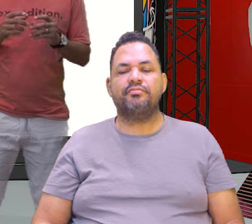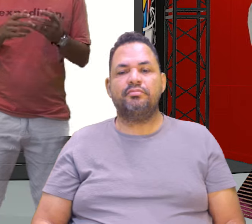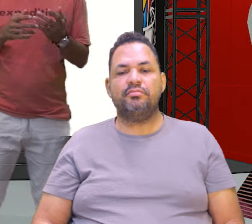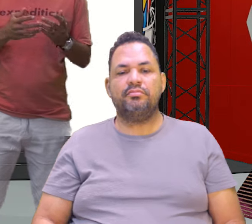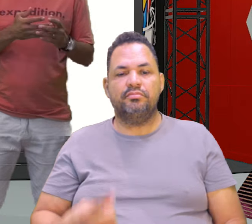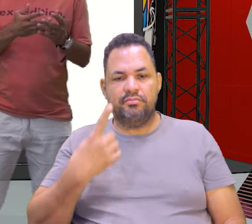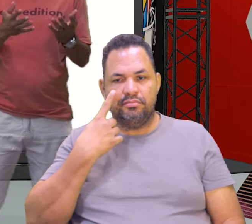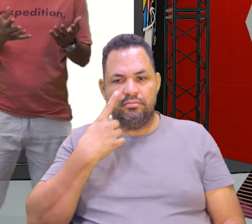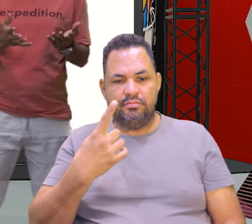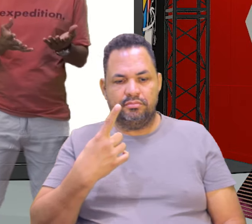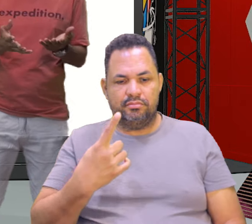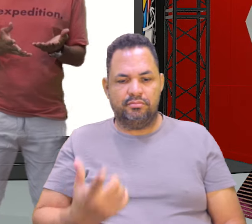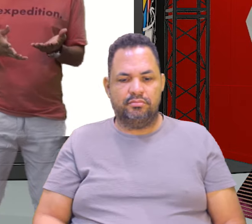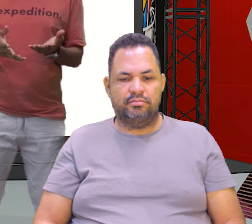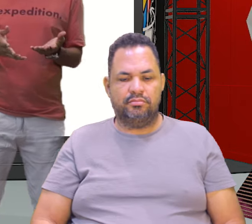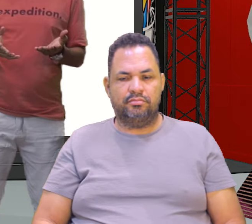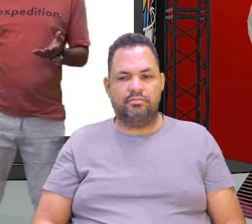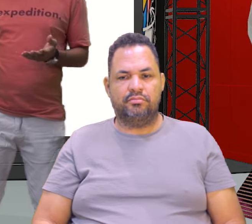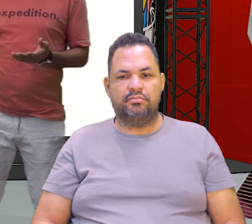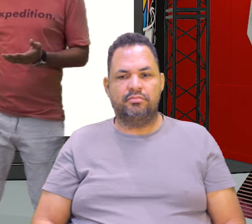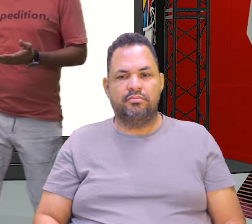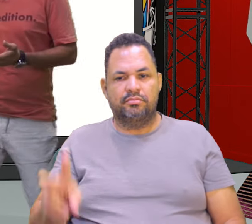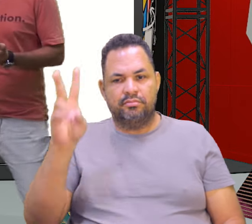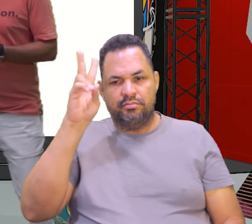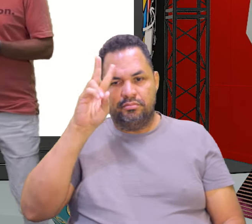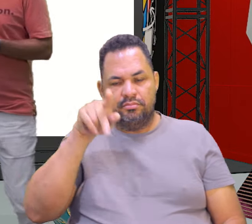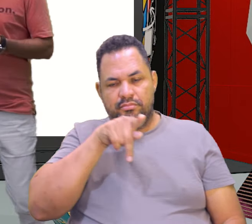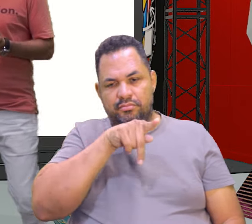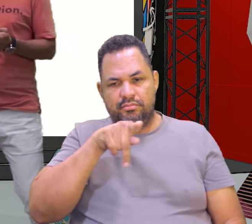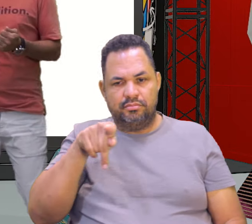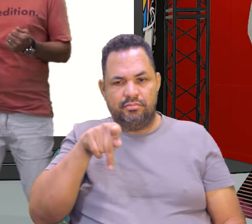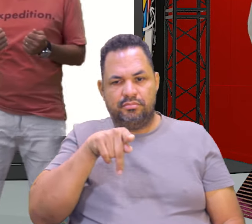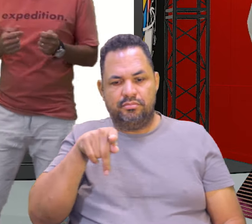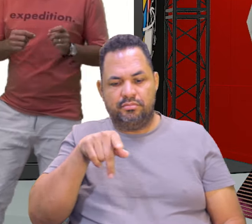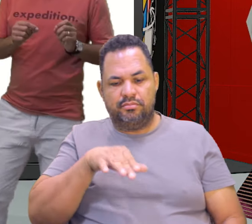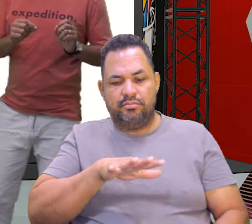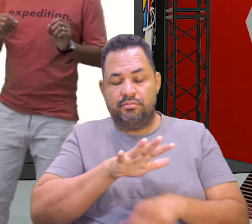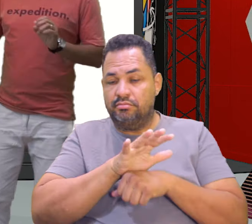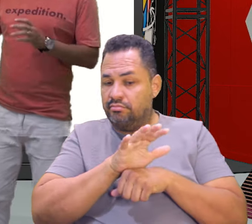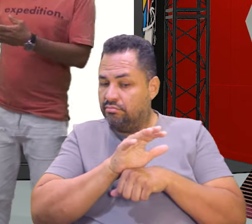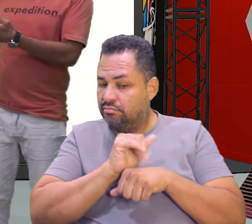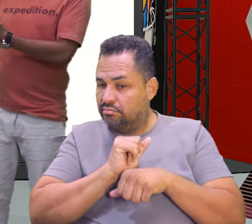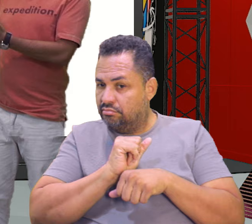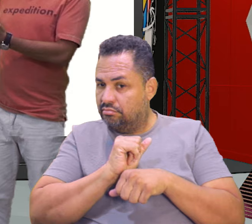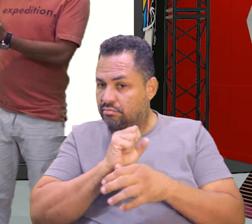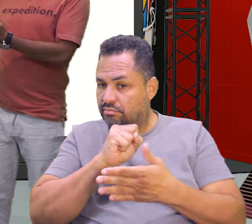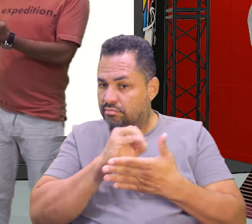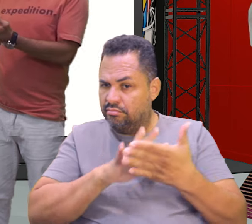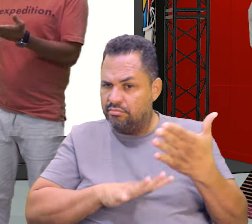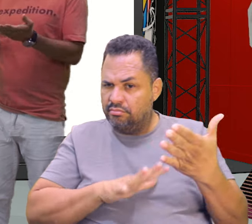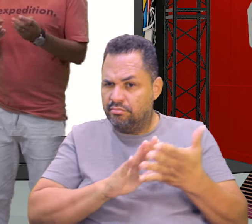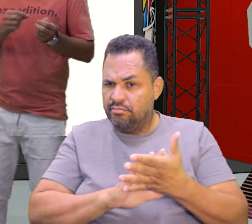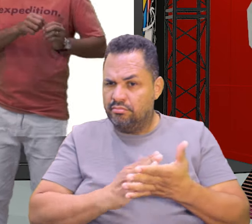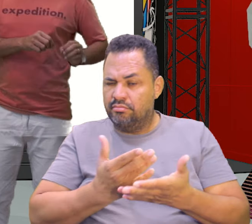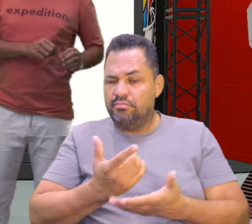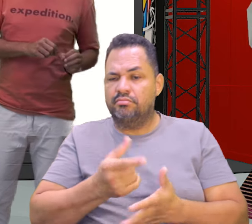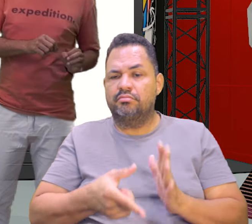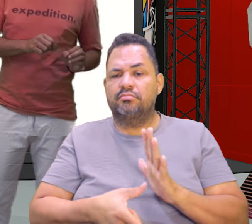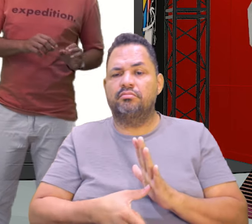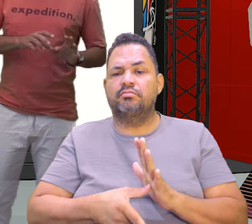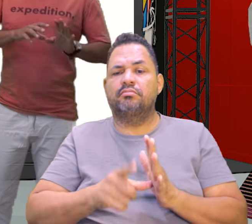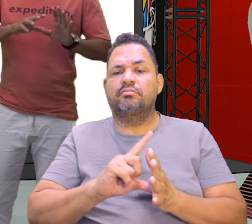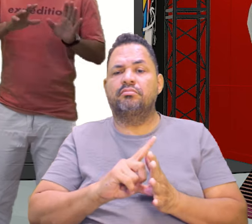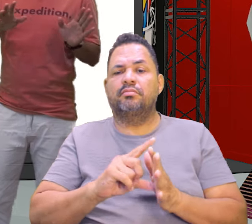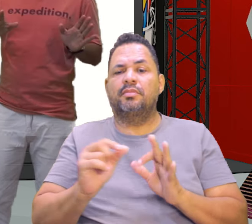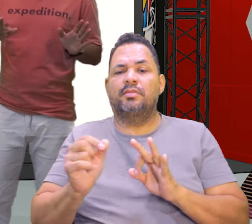observação, né? Vamos até aqui já ressaltar que o professor chamou nossa atenção com relação a uma questão também que nós corrigimos antes da